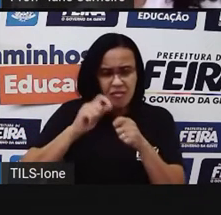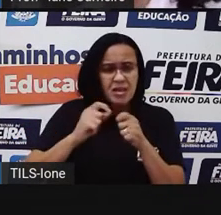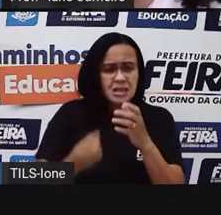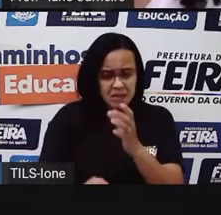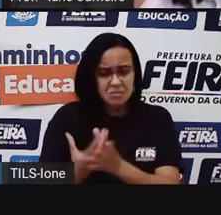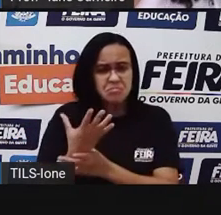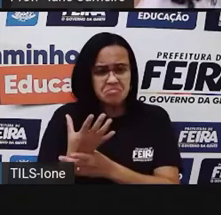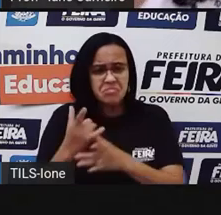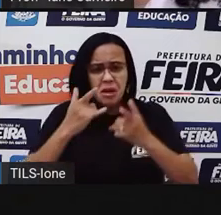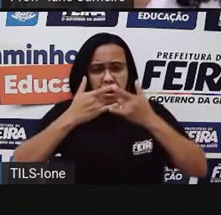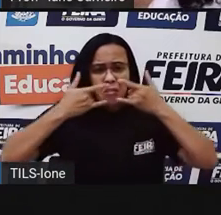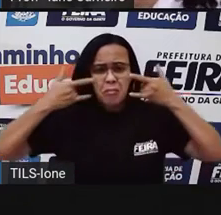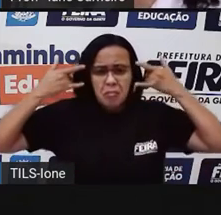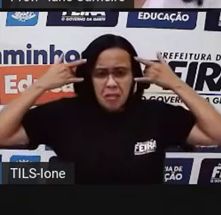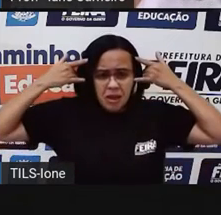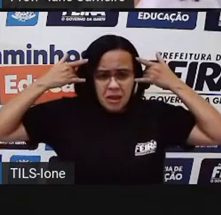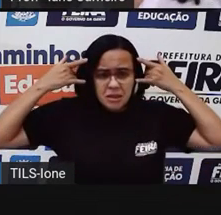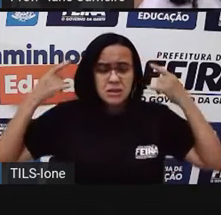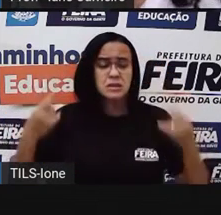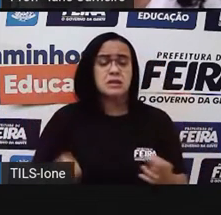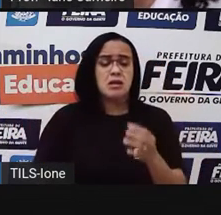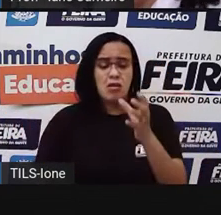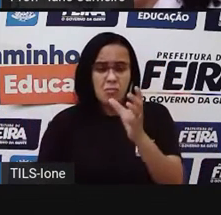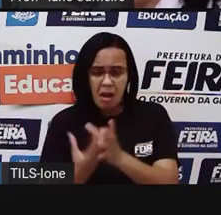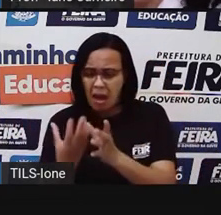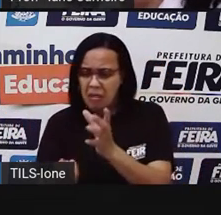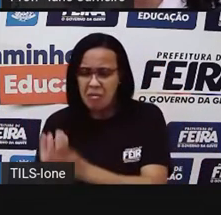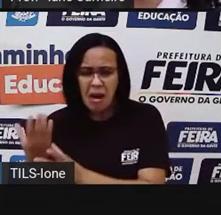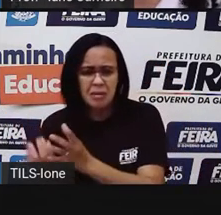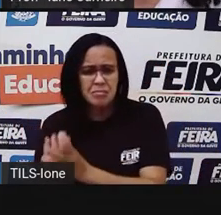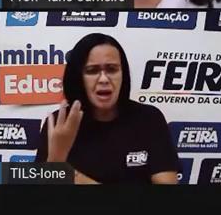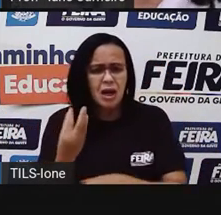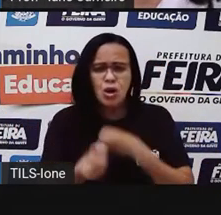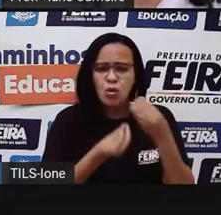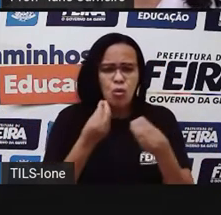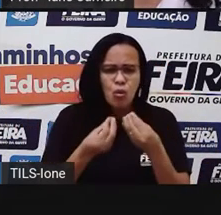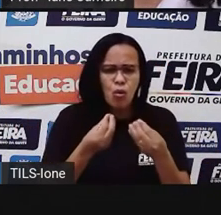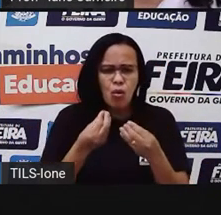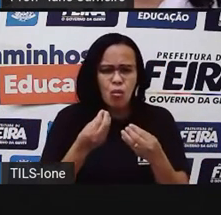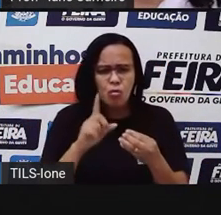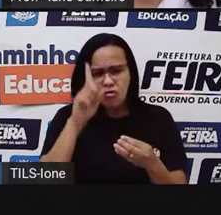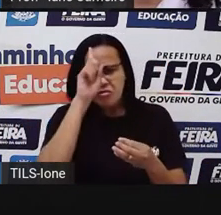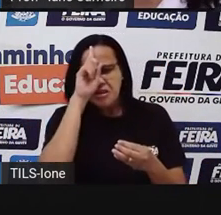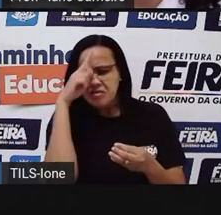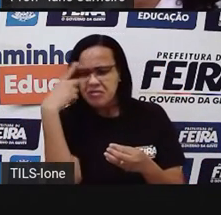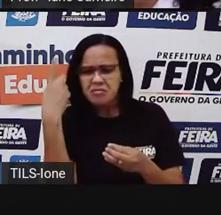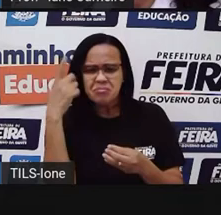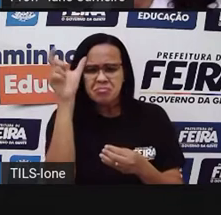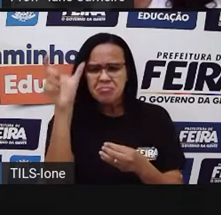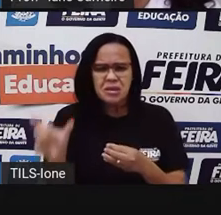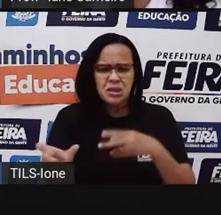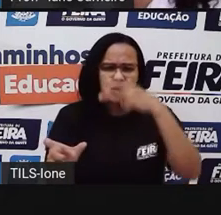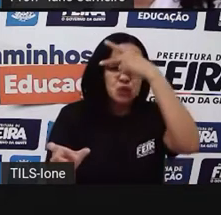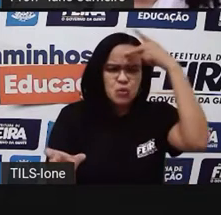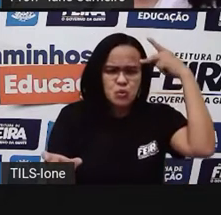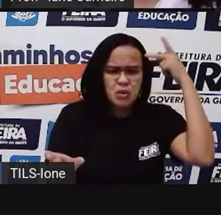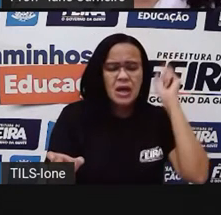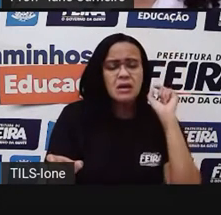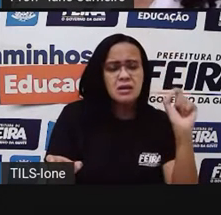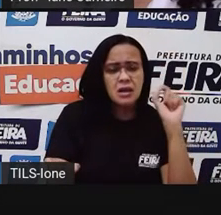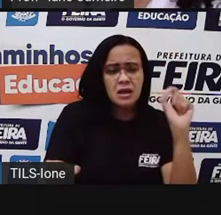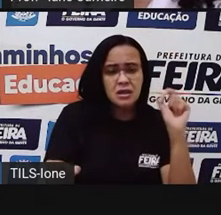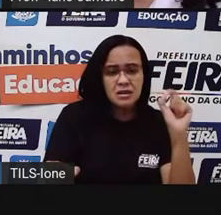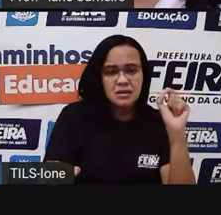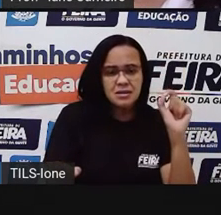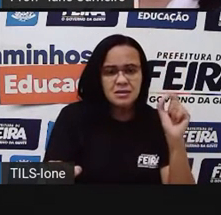feito, né? Surge como? Quem inventou, né? Então, é importante a gente se questionar sobre essas coisas, né? Então, o